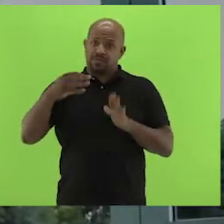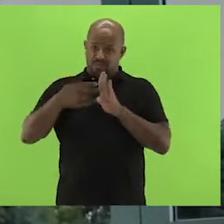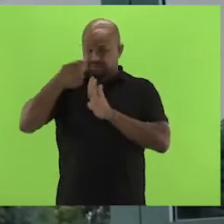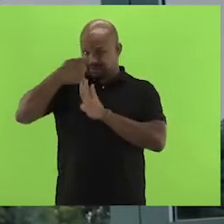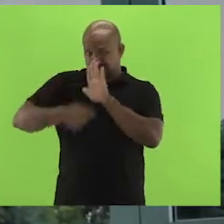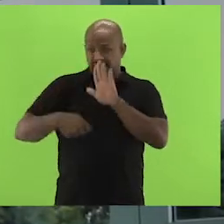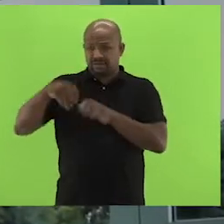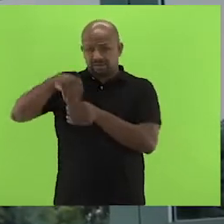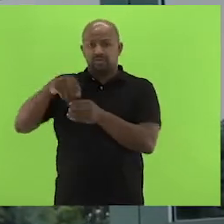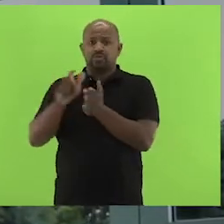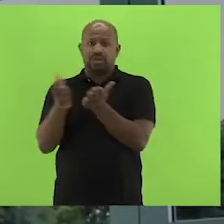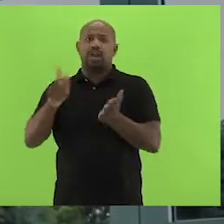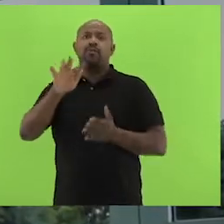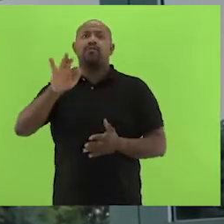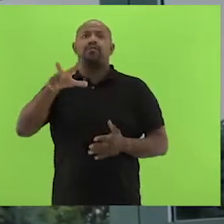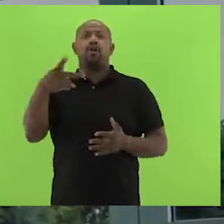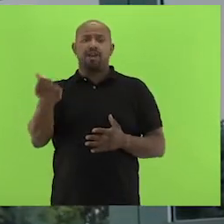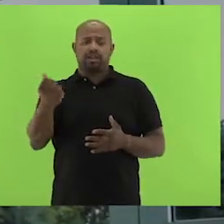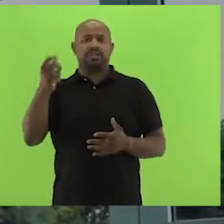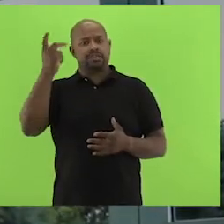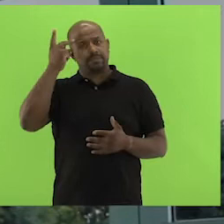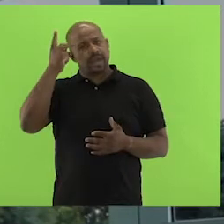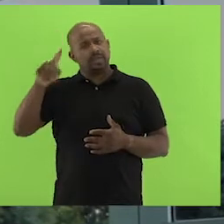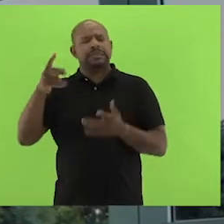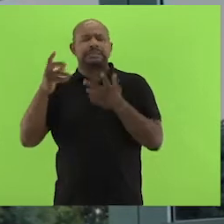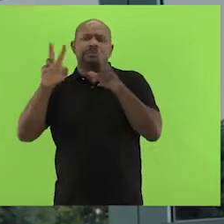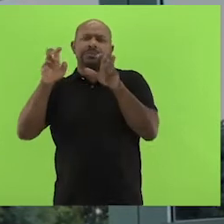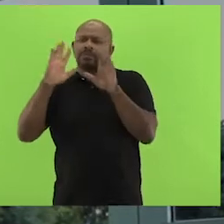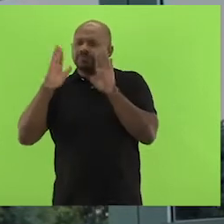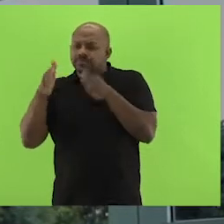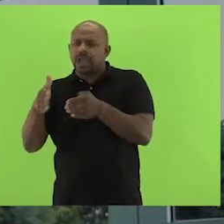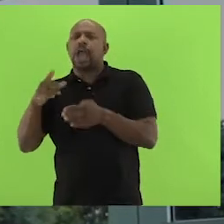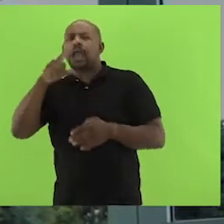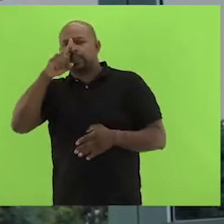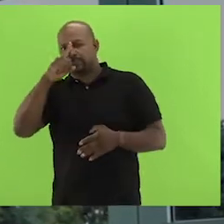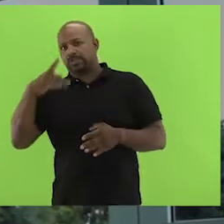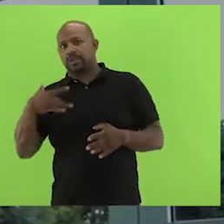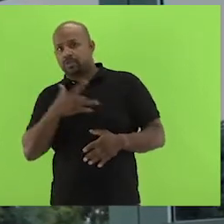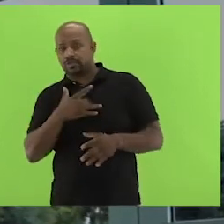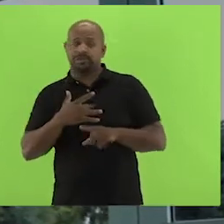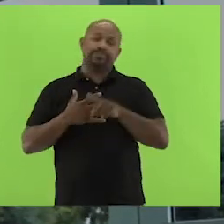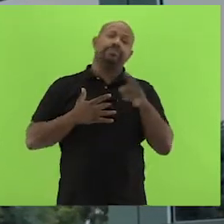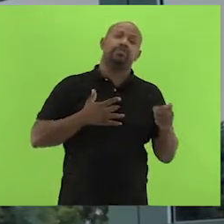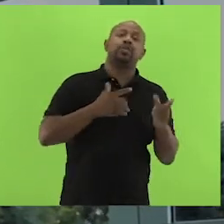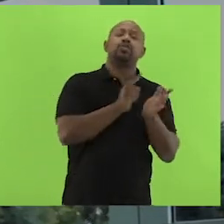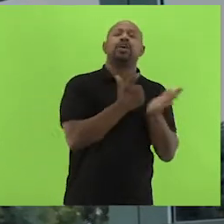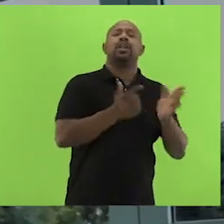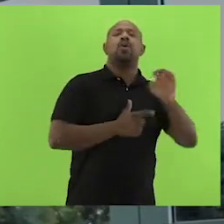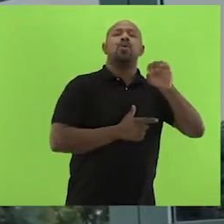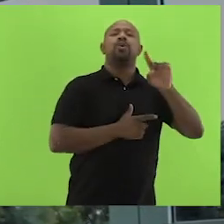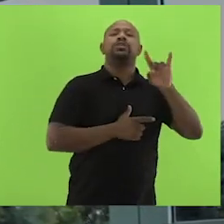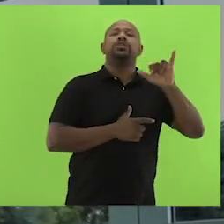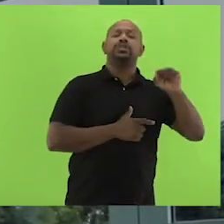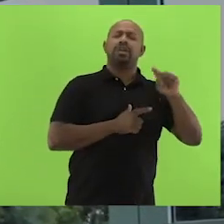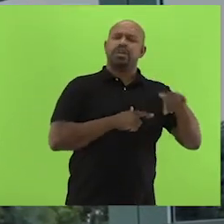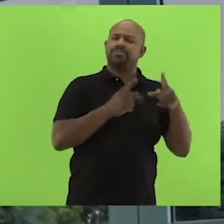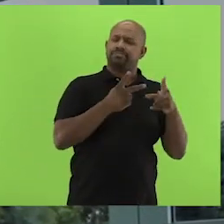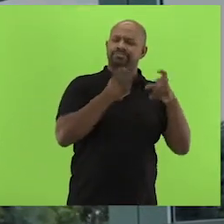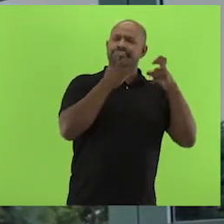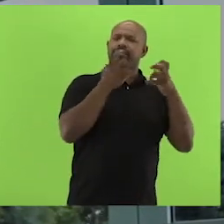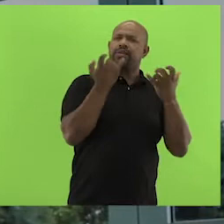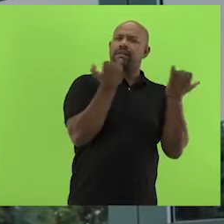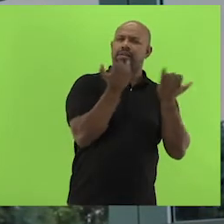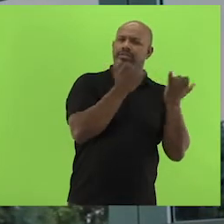tem muita vinculação com a questão do risco em saúde. Enquanto no jornal O Dia, é interessante perceber que as